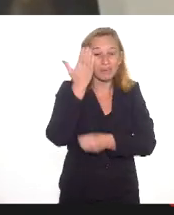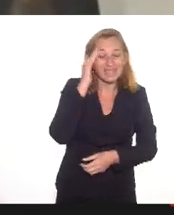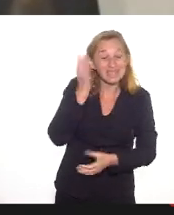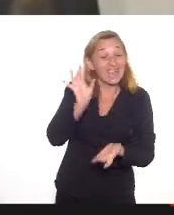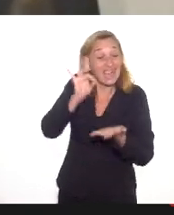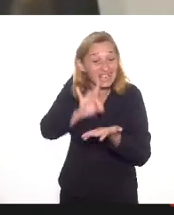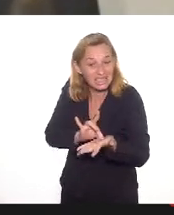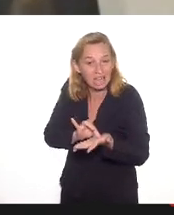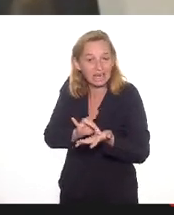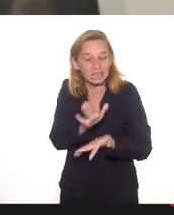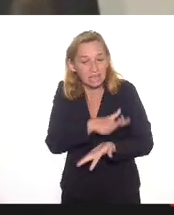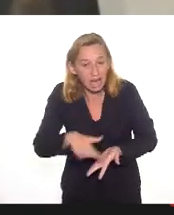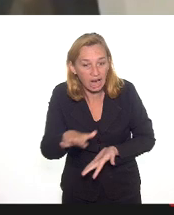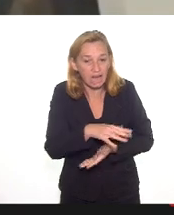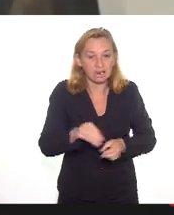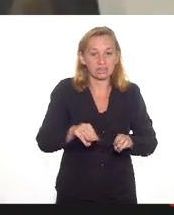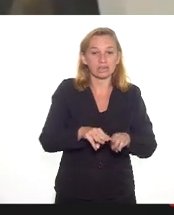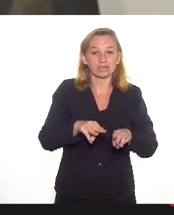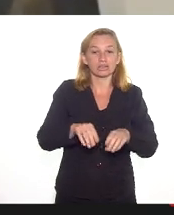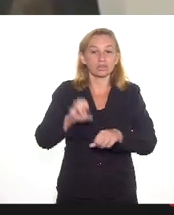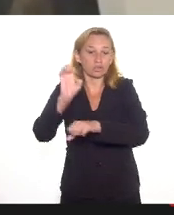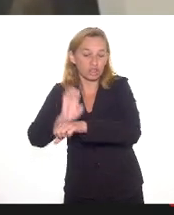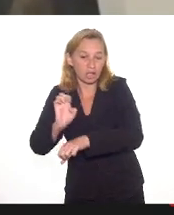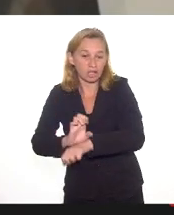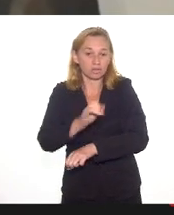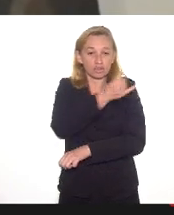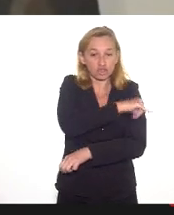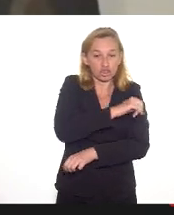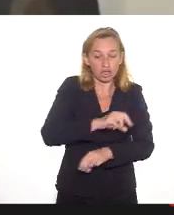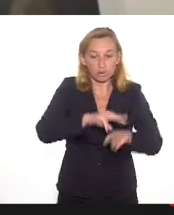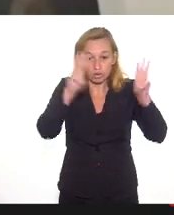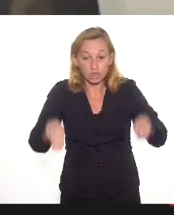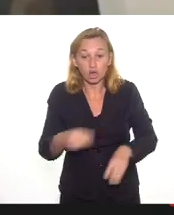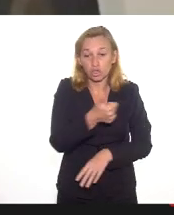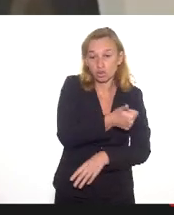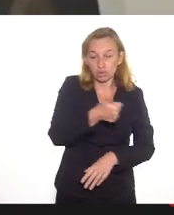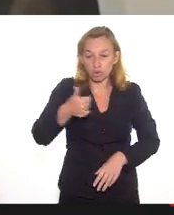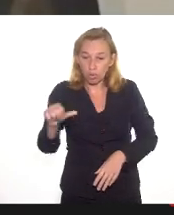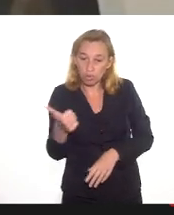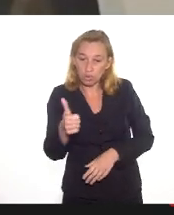a realidade do campo museal do estado do Rio de Janeiro. Em 2011,